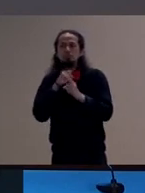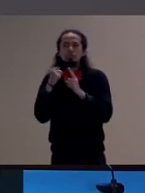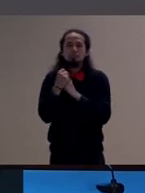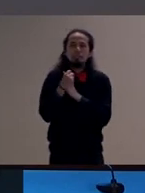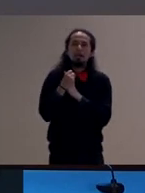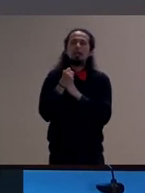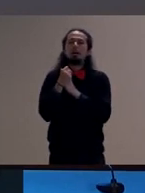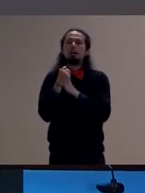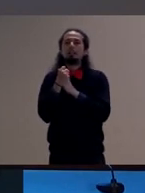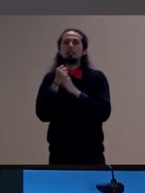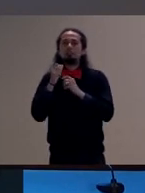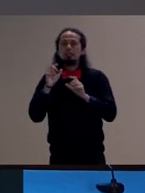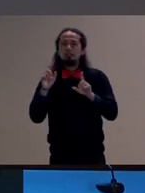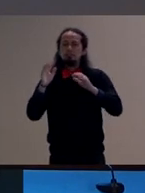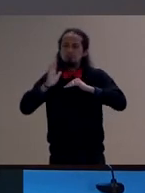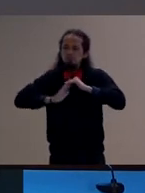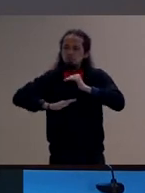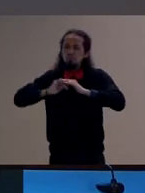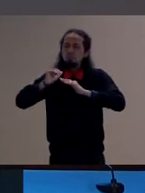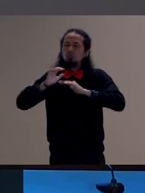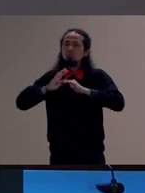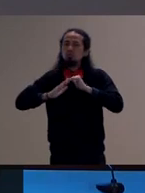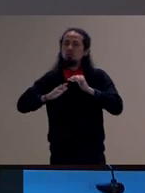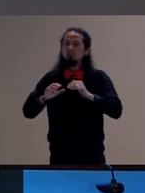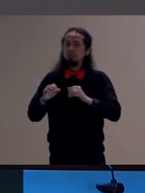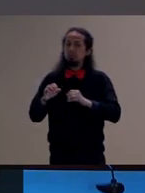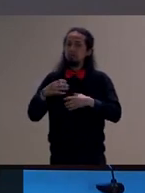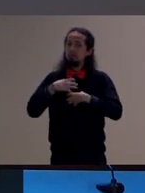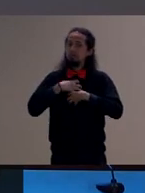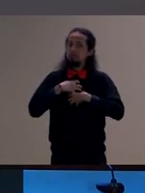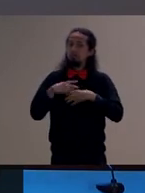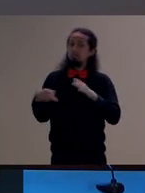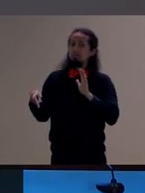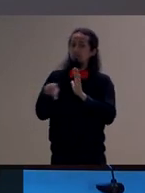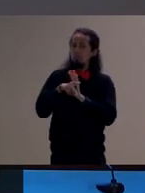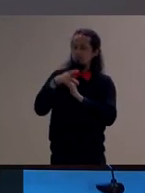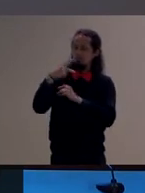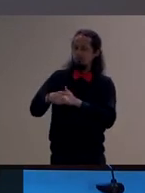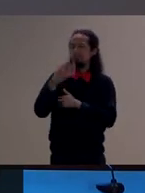bem próprios assim a partir da sua experiência